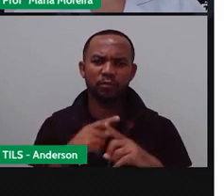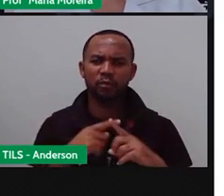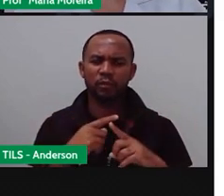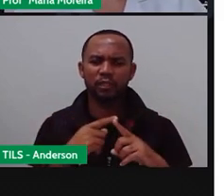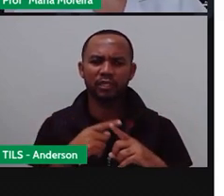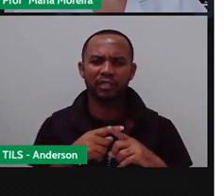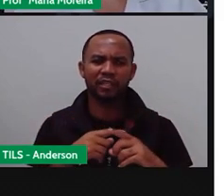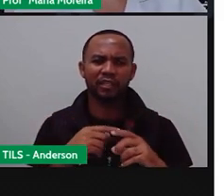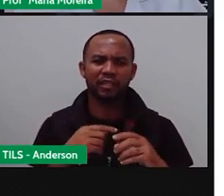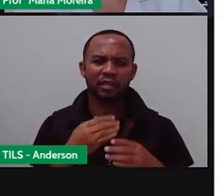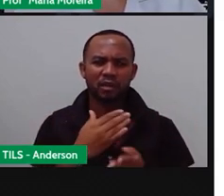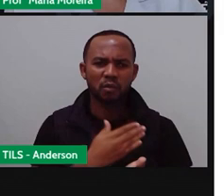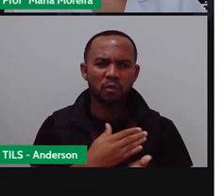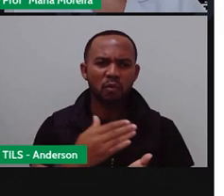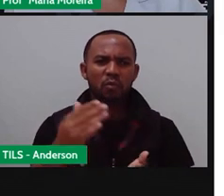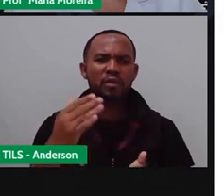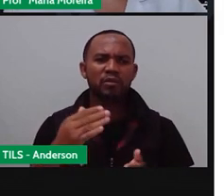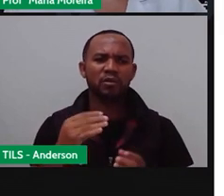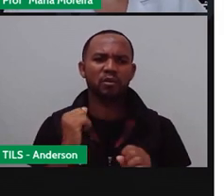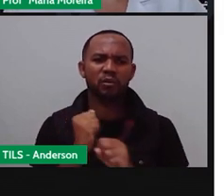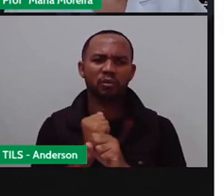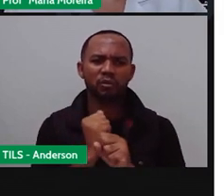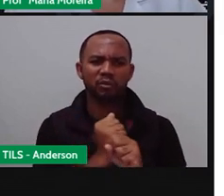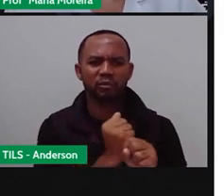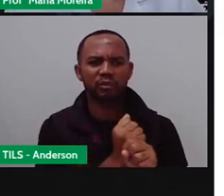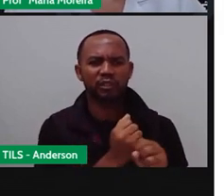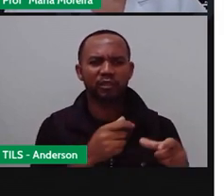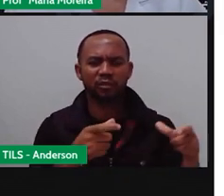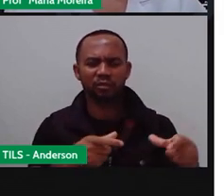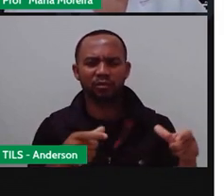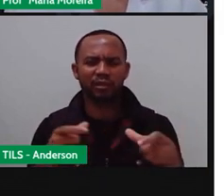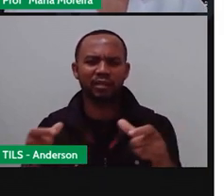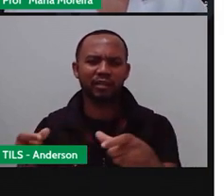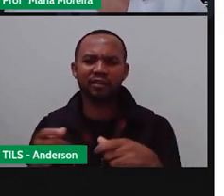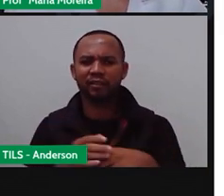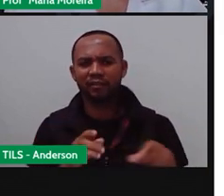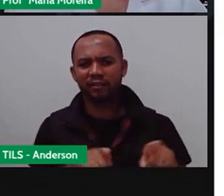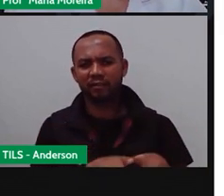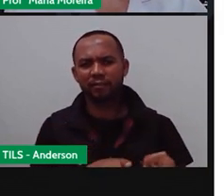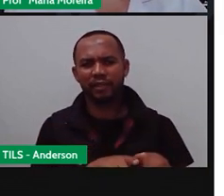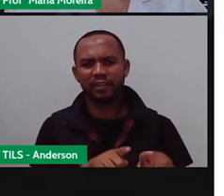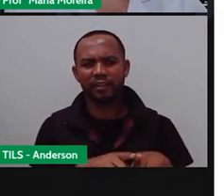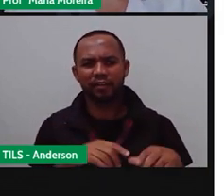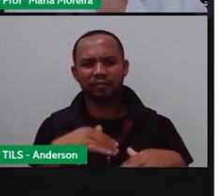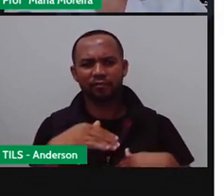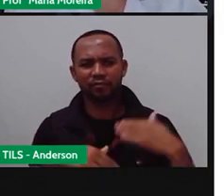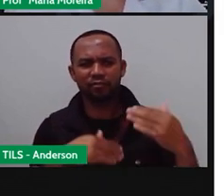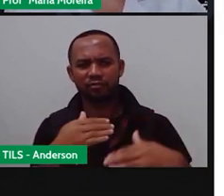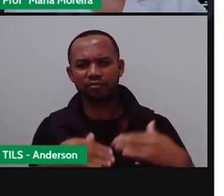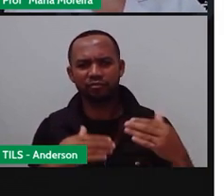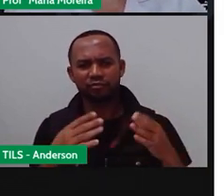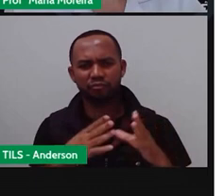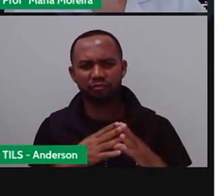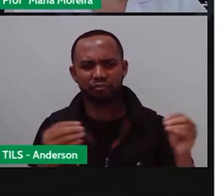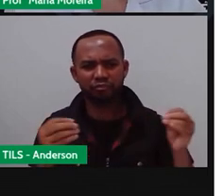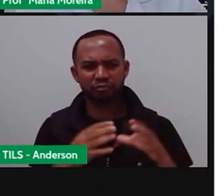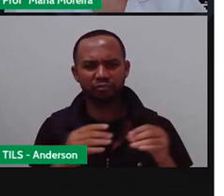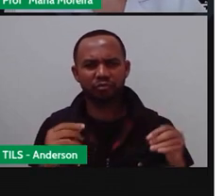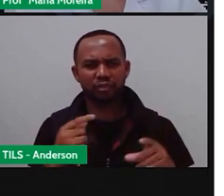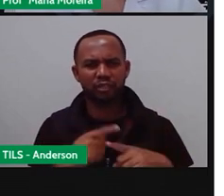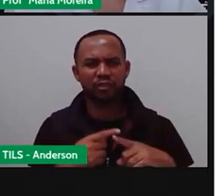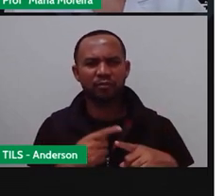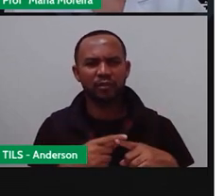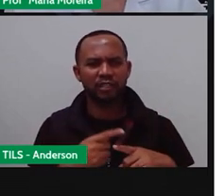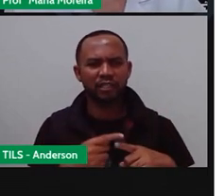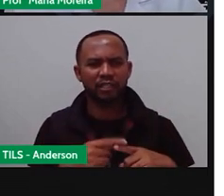asfalto, né, à beira do mar, à beira da praia. E aí elas acabaram o quê? Morrendo, porque